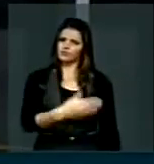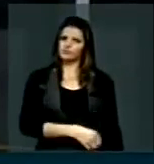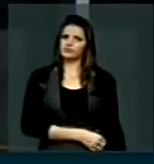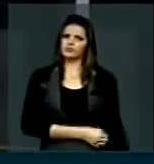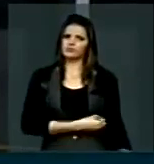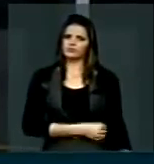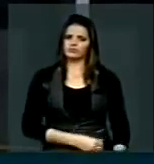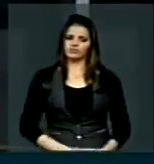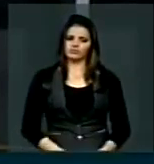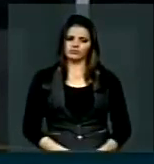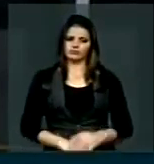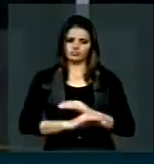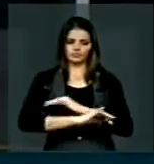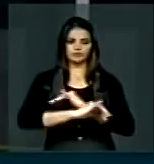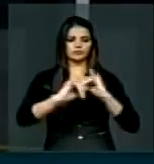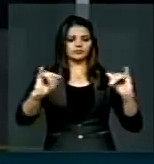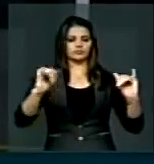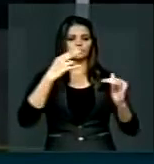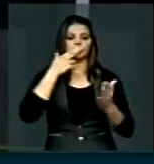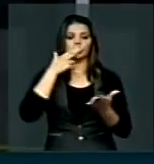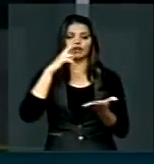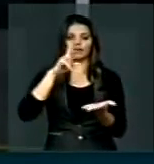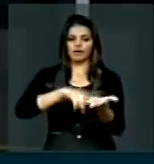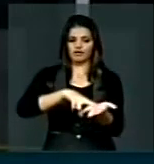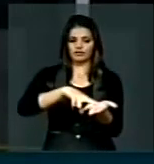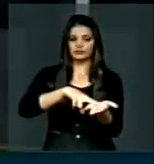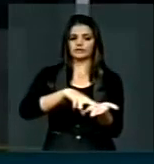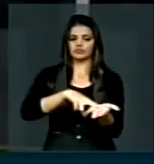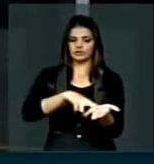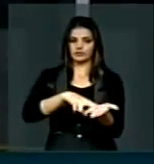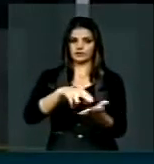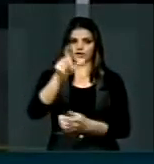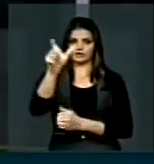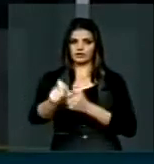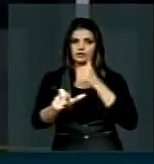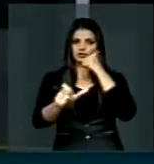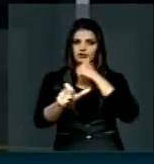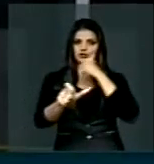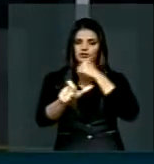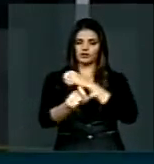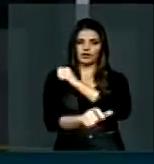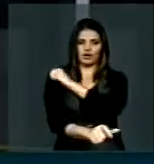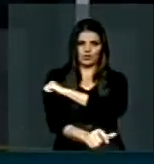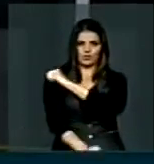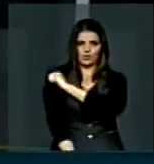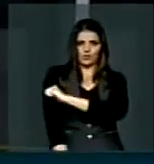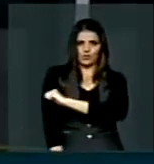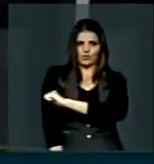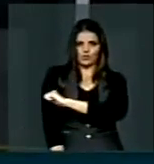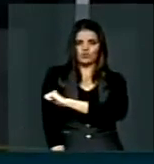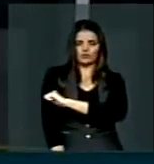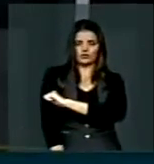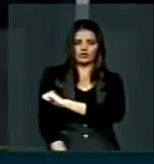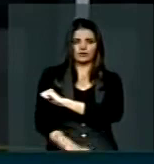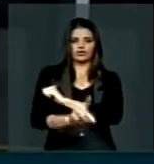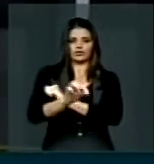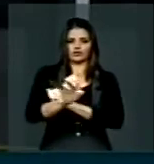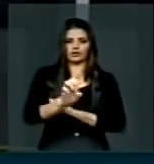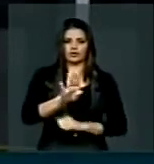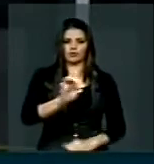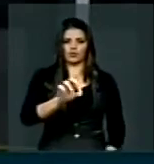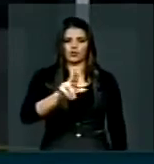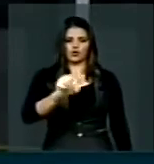transcrição de uma carta de uma estudante da Débora Garcia, lá de Salgueiro,